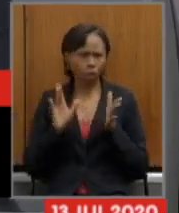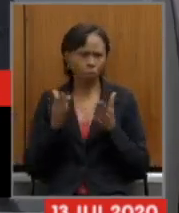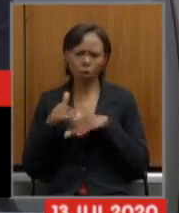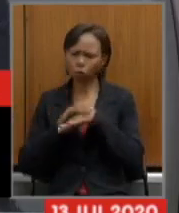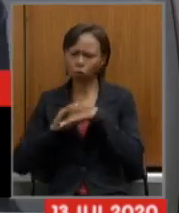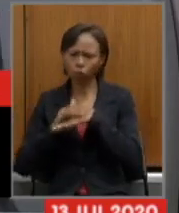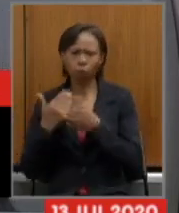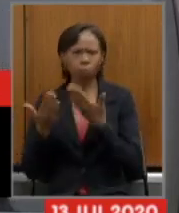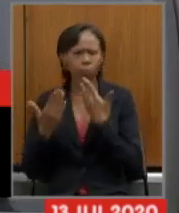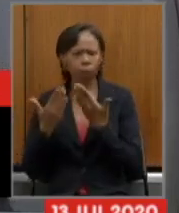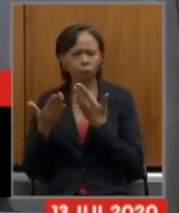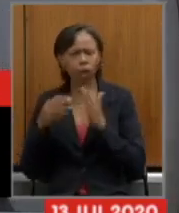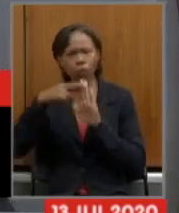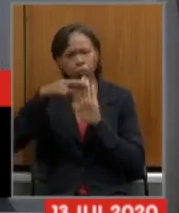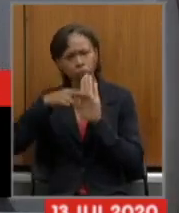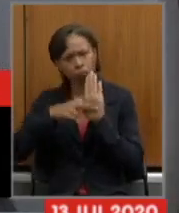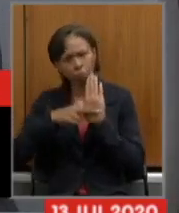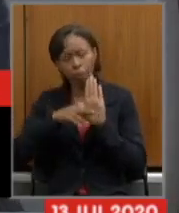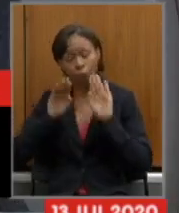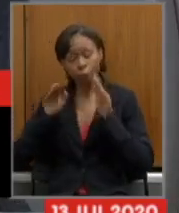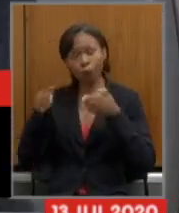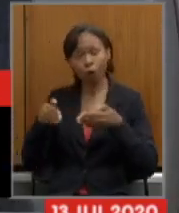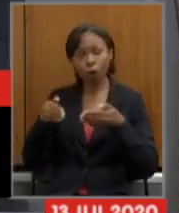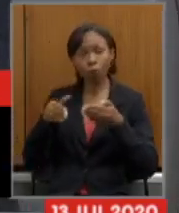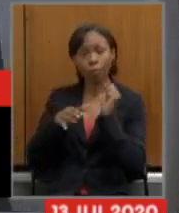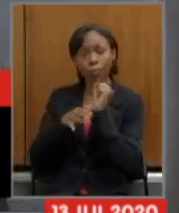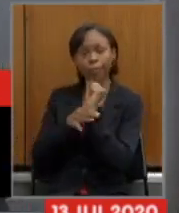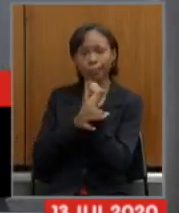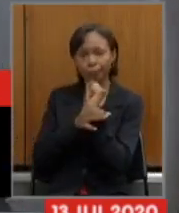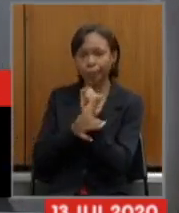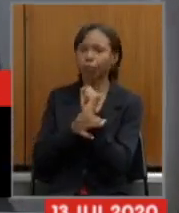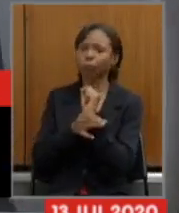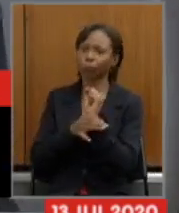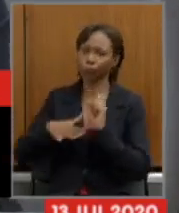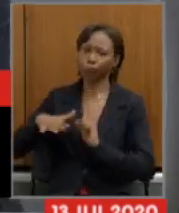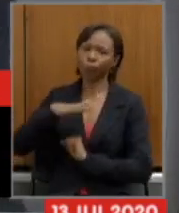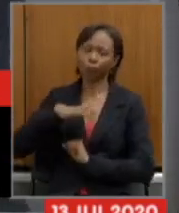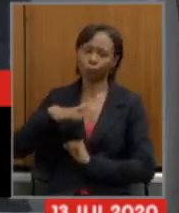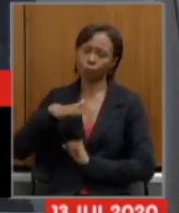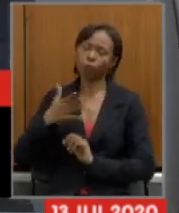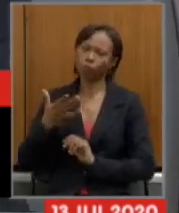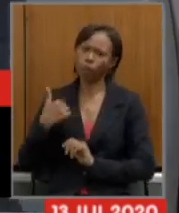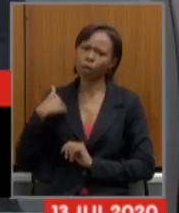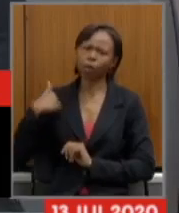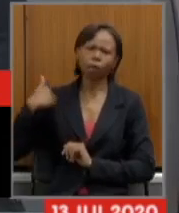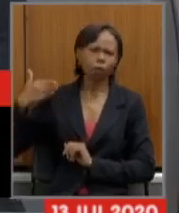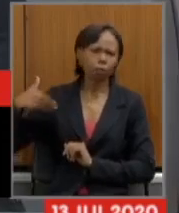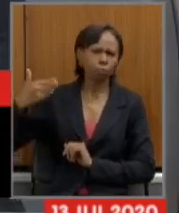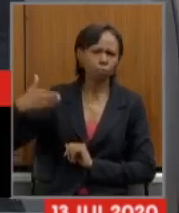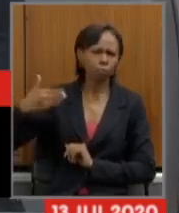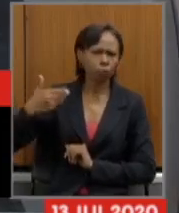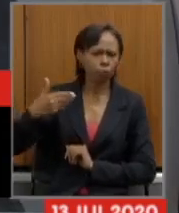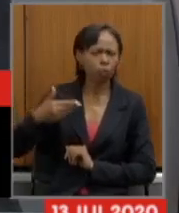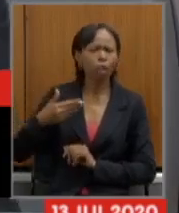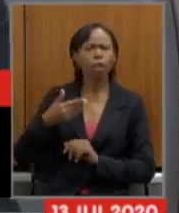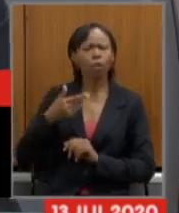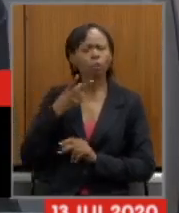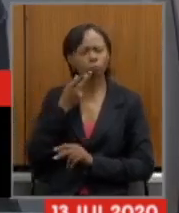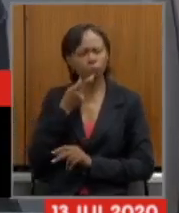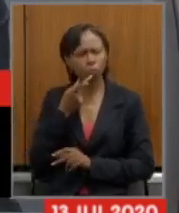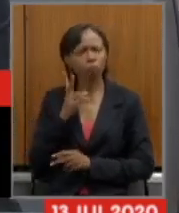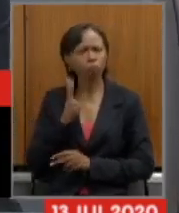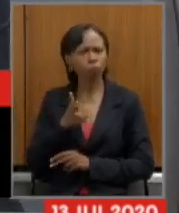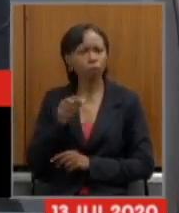discutir as regras específicas da segurança pública como eu venho dizendo ao longo de toda a nossa discussão aqui na